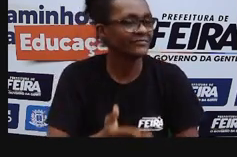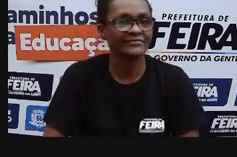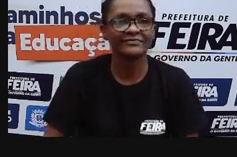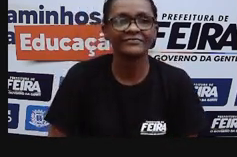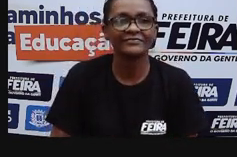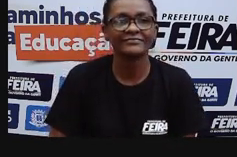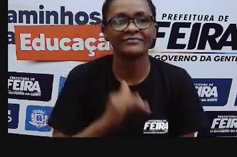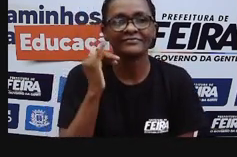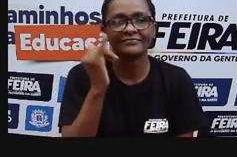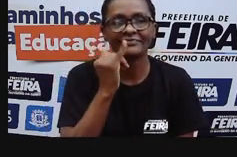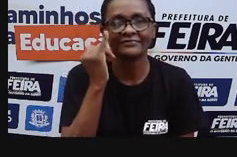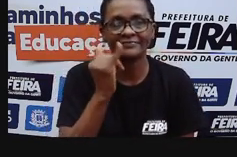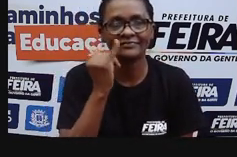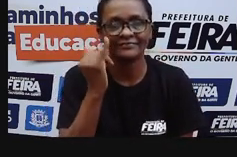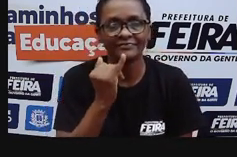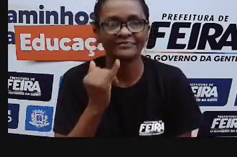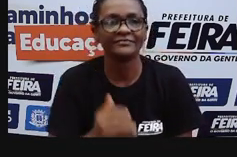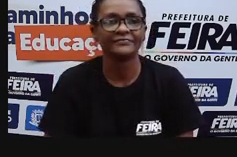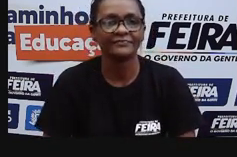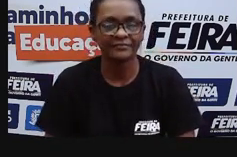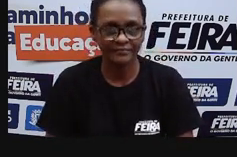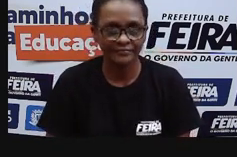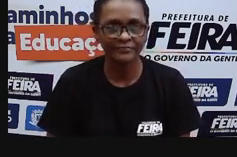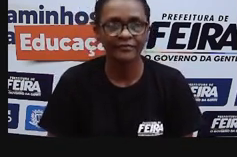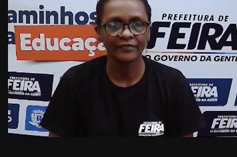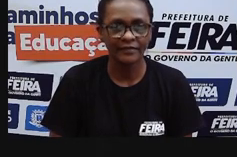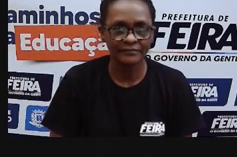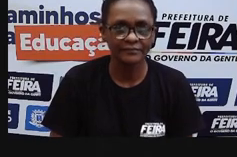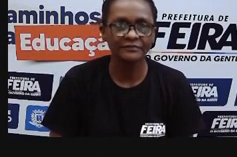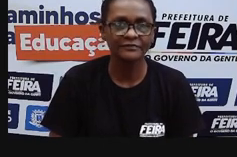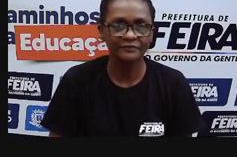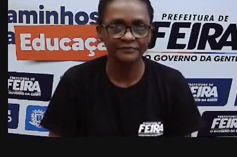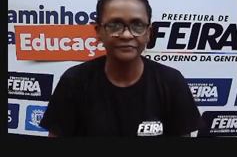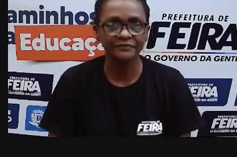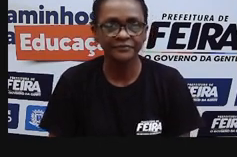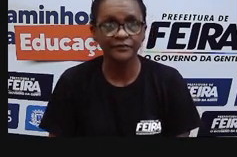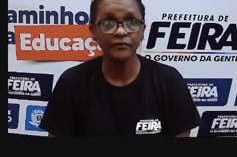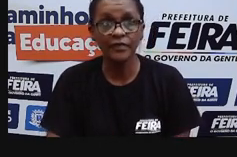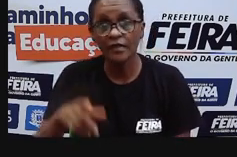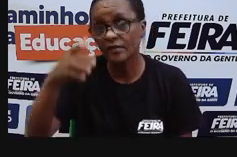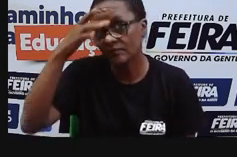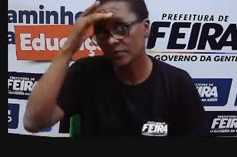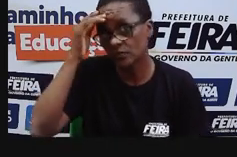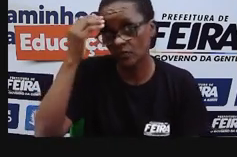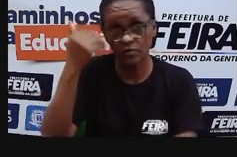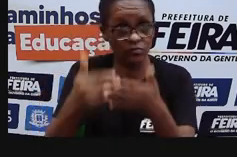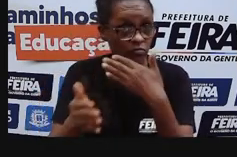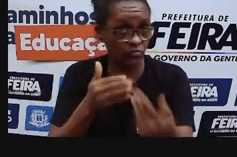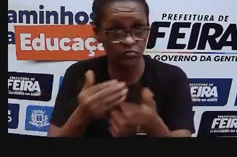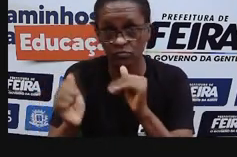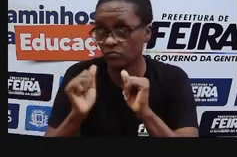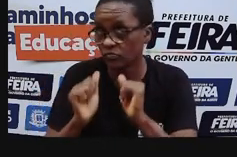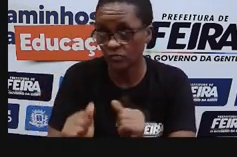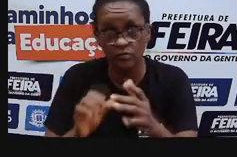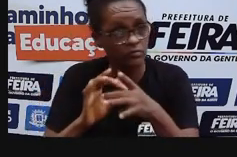um aqui, se a gente aproxima mais essa imagem, a gente vai conseguir ver